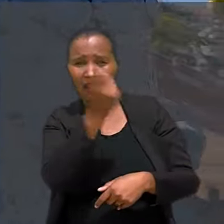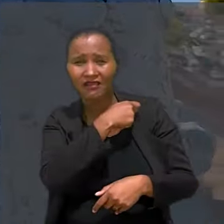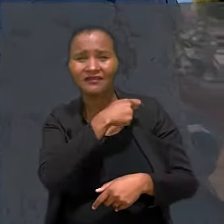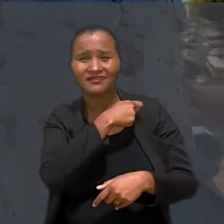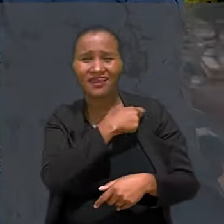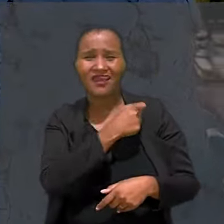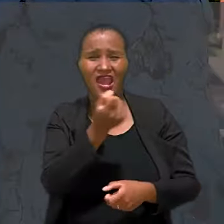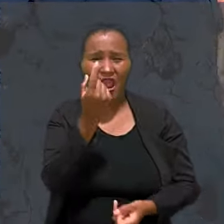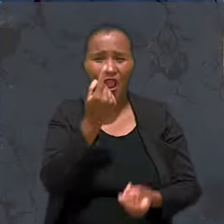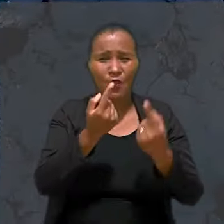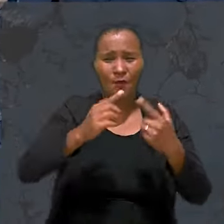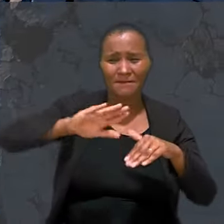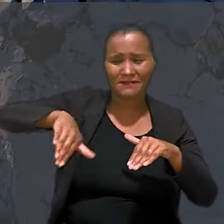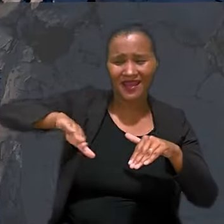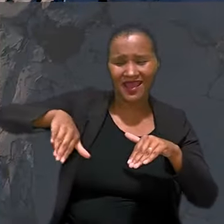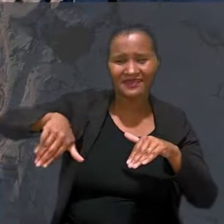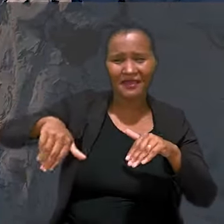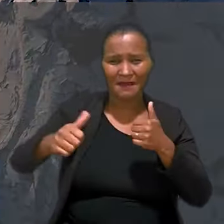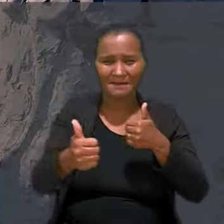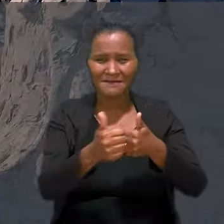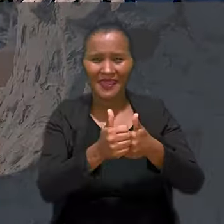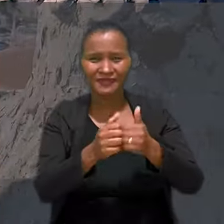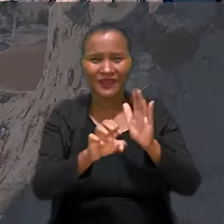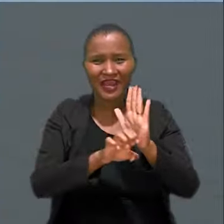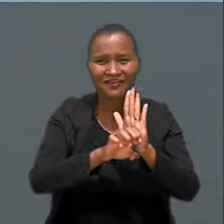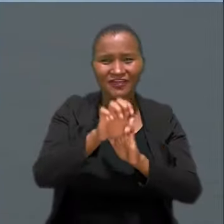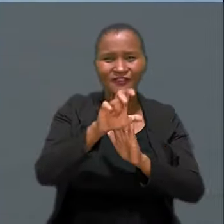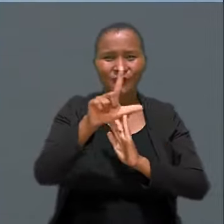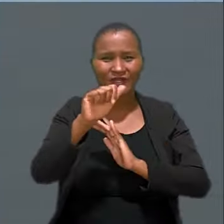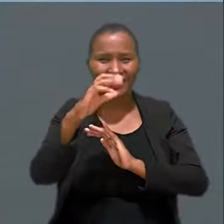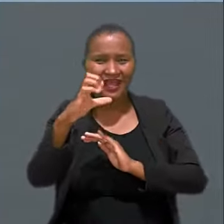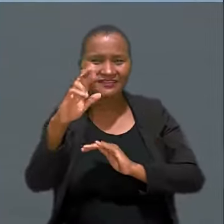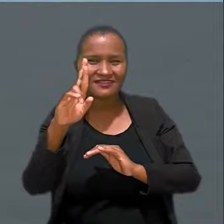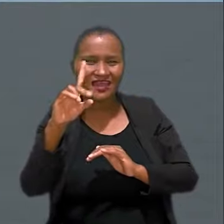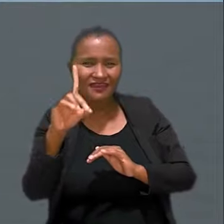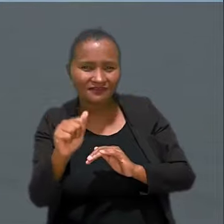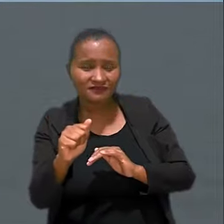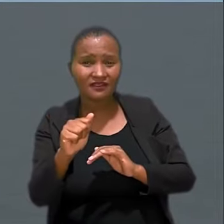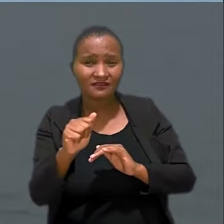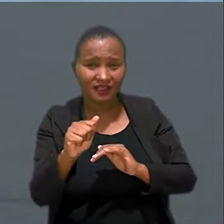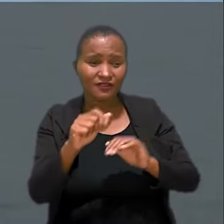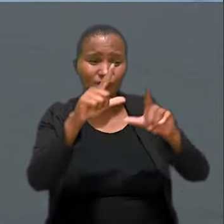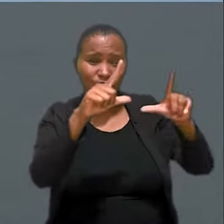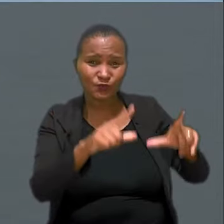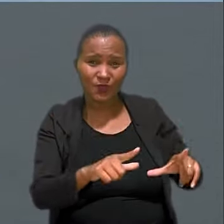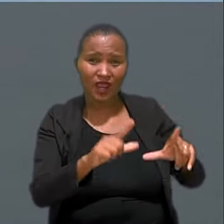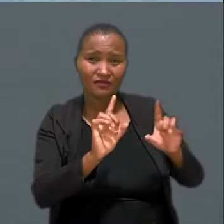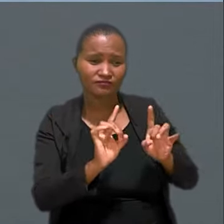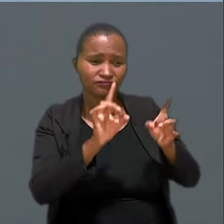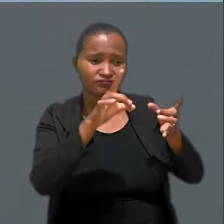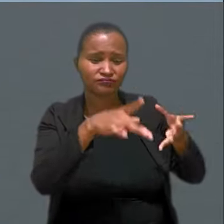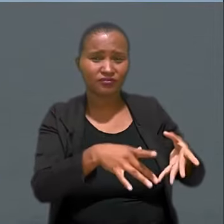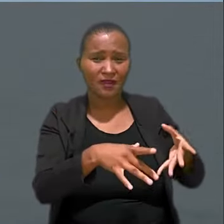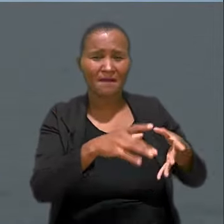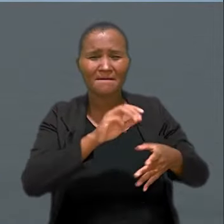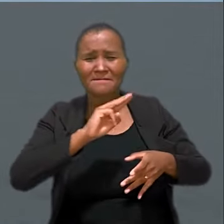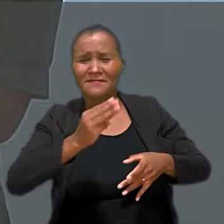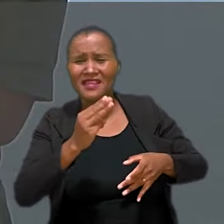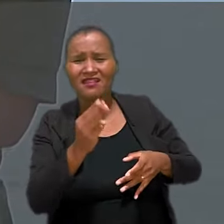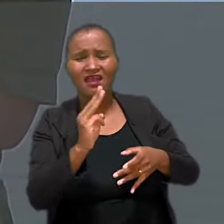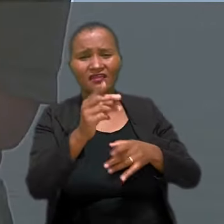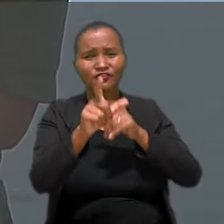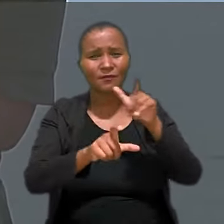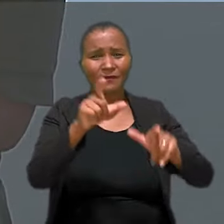como essa que fica próxima ao elevador Lacerda, foram pontos de desembarque clandestino de milhares de vítimas da escravidão.